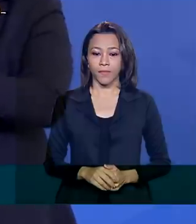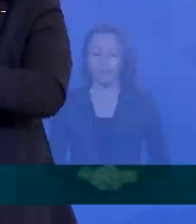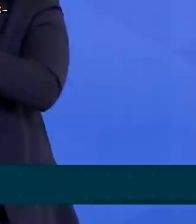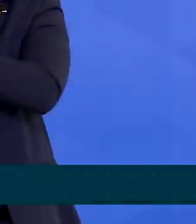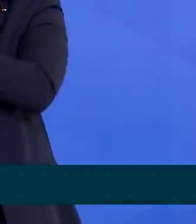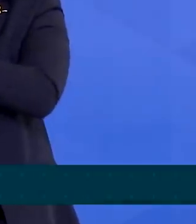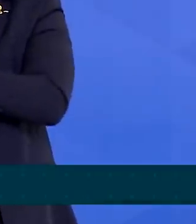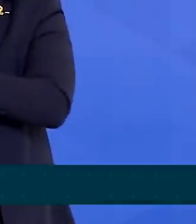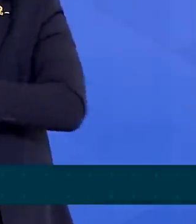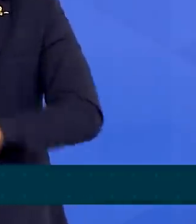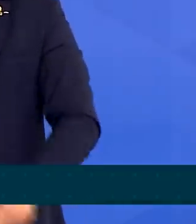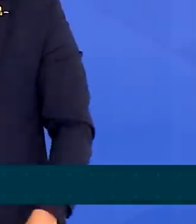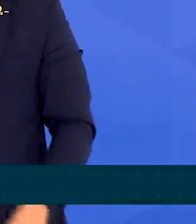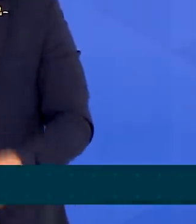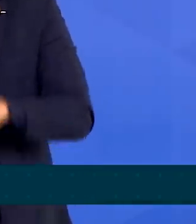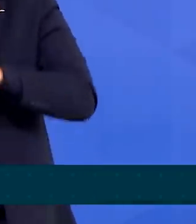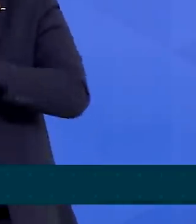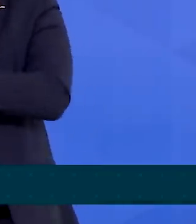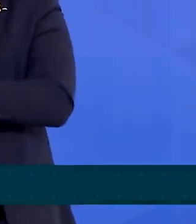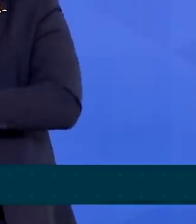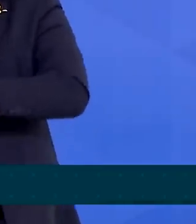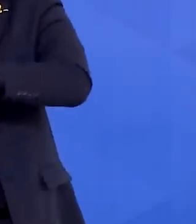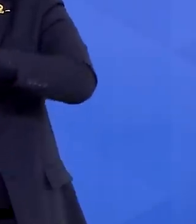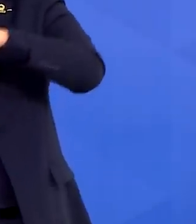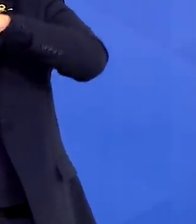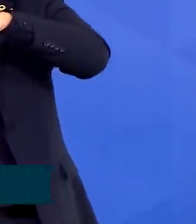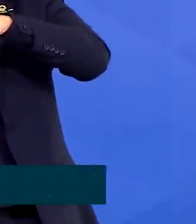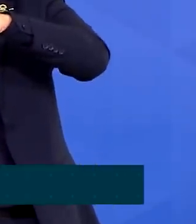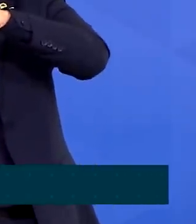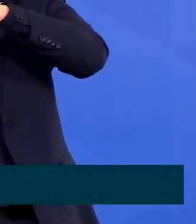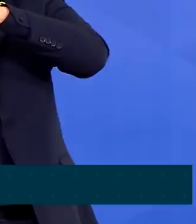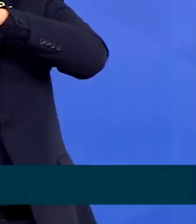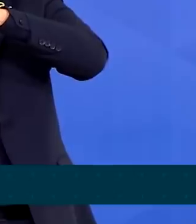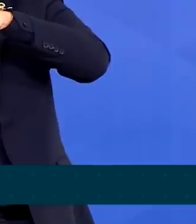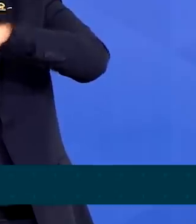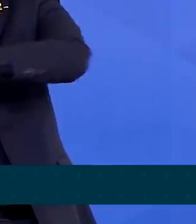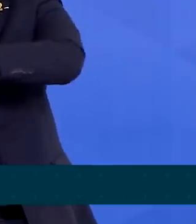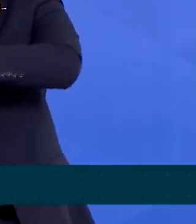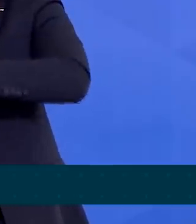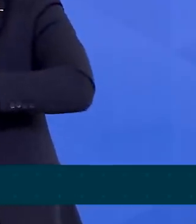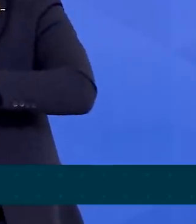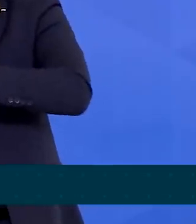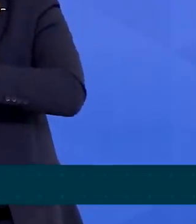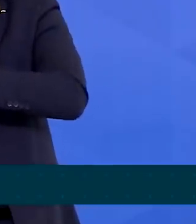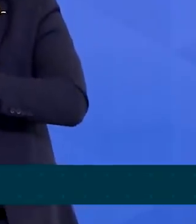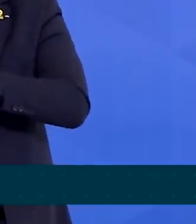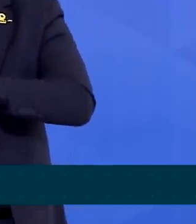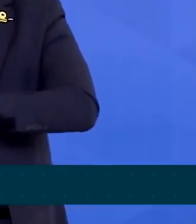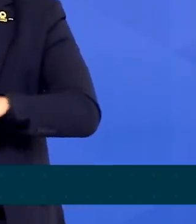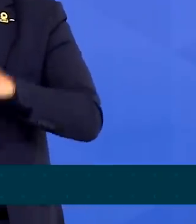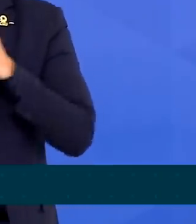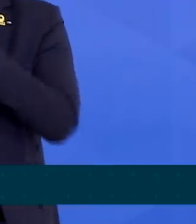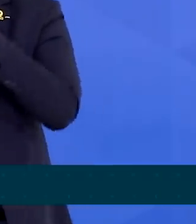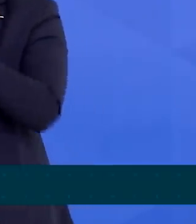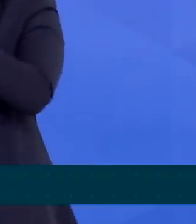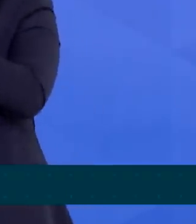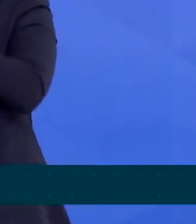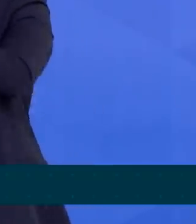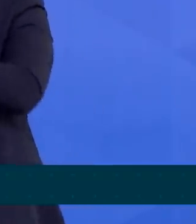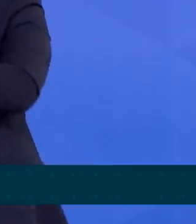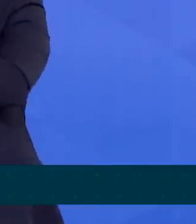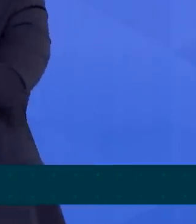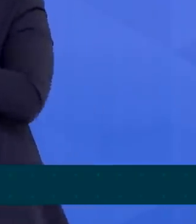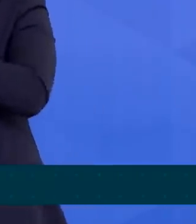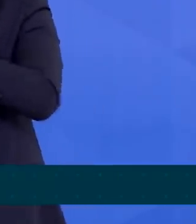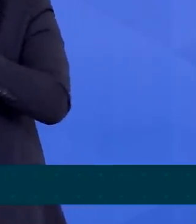emergente que mais expandiu o crédito, da mesma forma que foi o país que mais auxiliou os desassistidos e protegeu